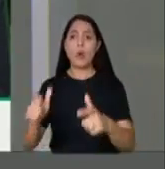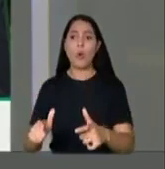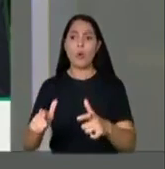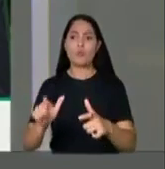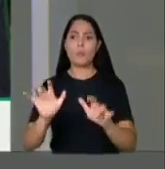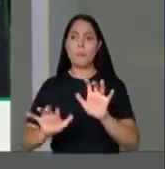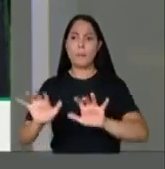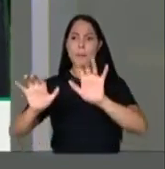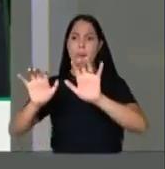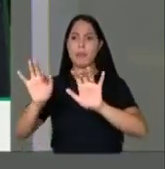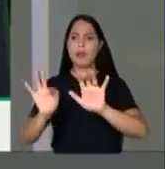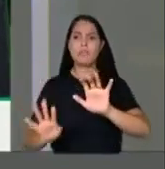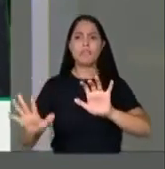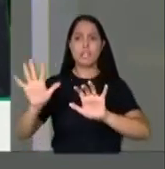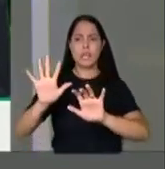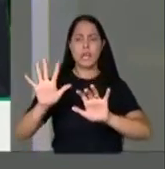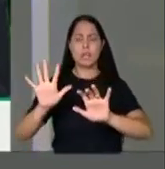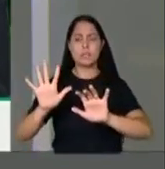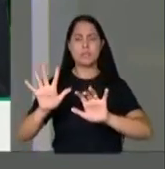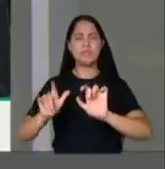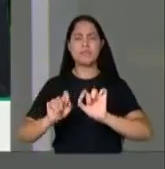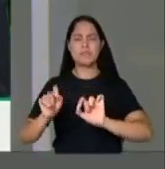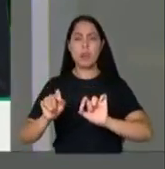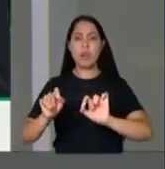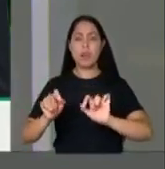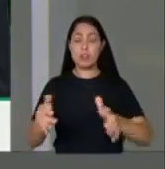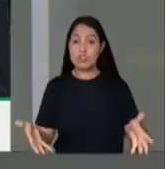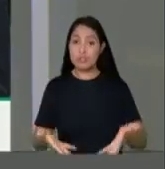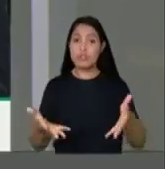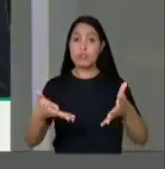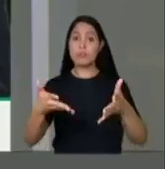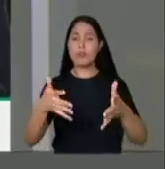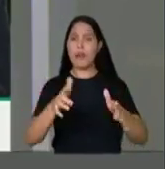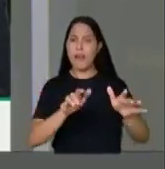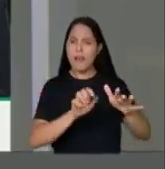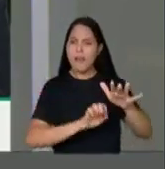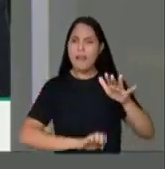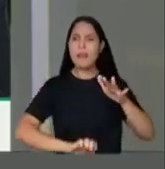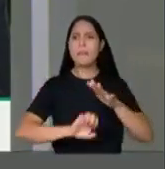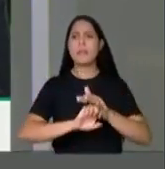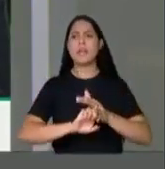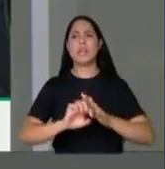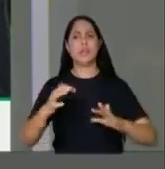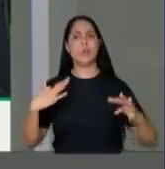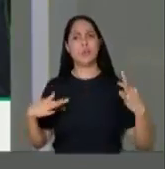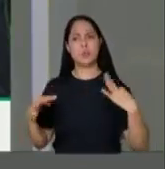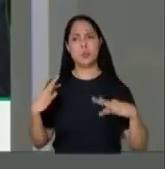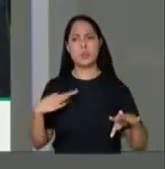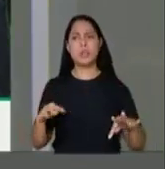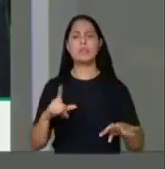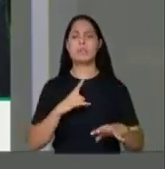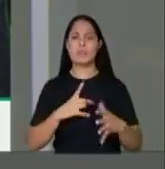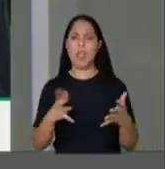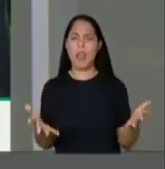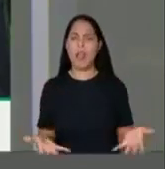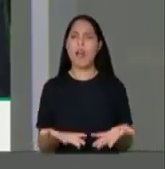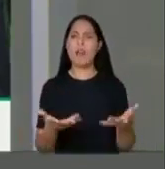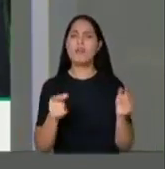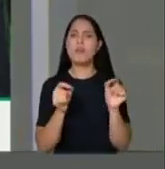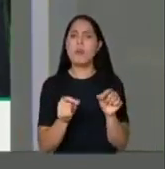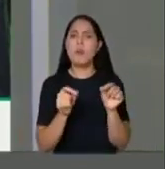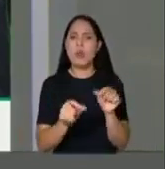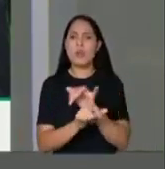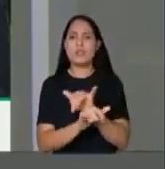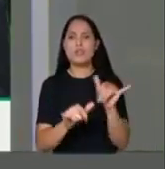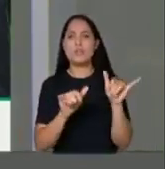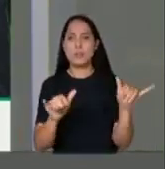isso vai estimular que as empresas de turismo no Brasil coloquem no seu calendário, tenham incentivos na